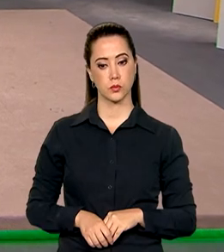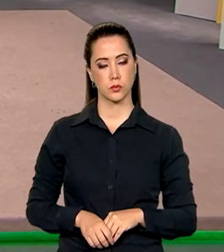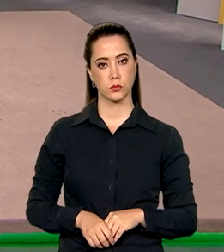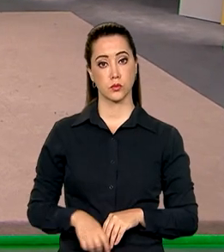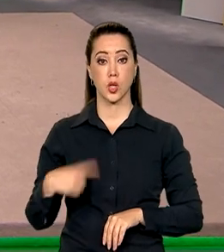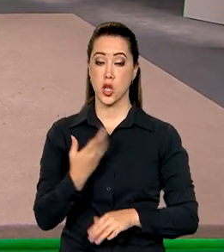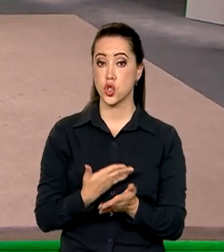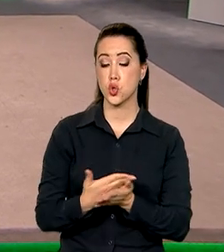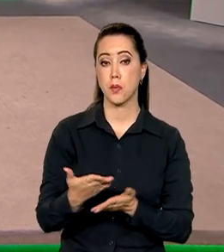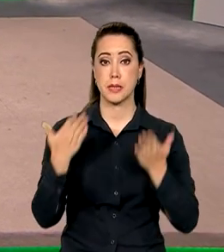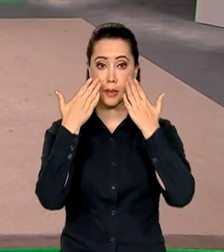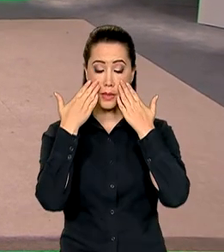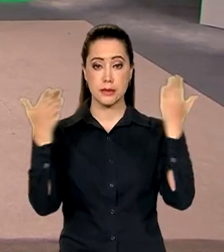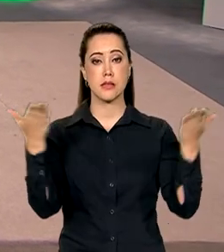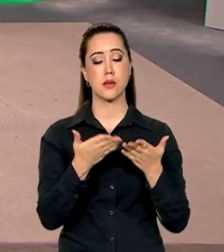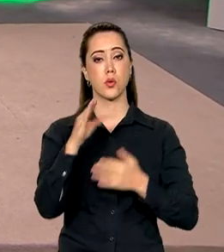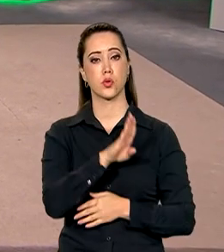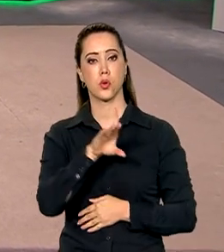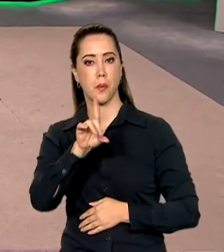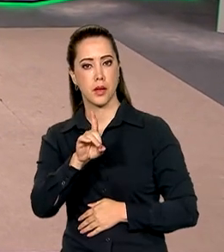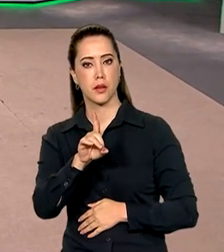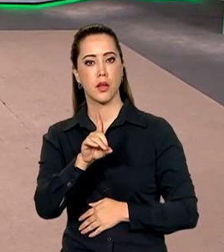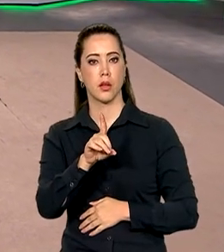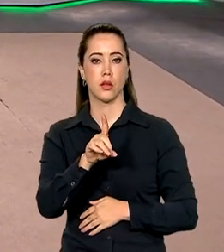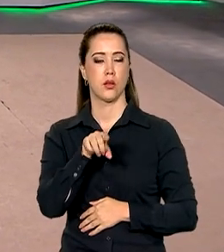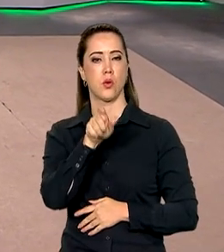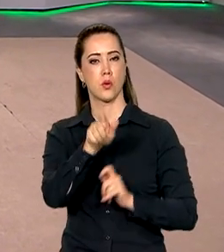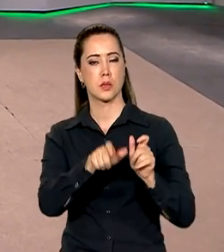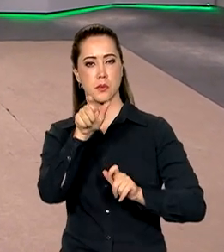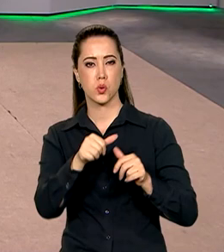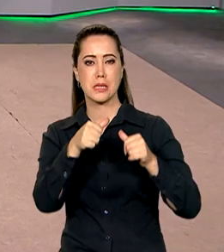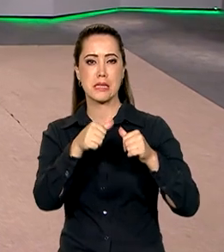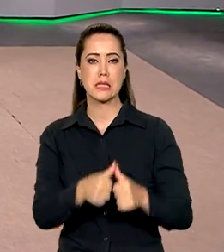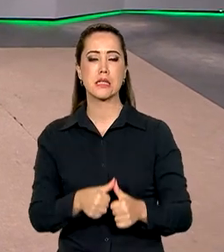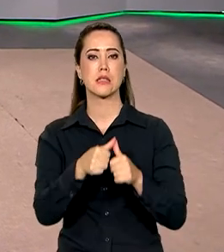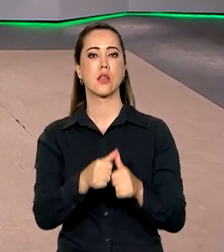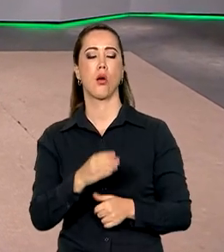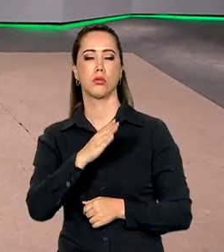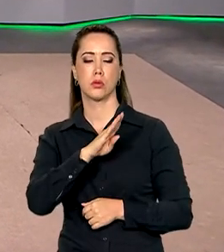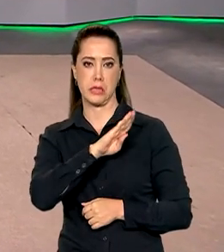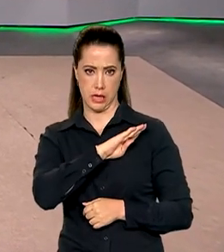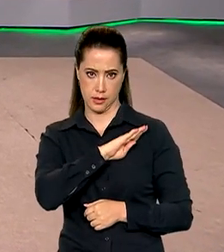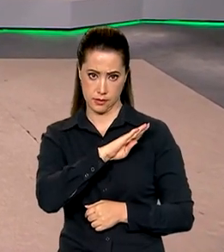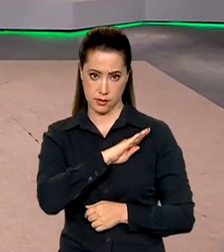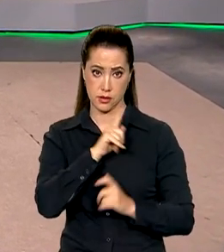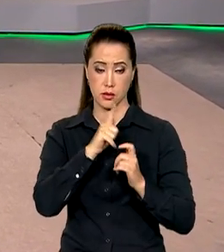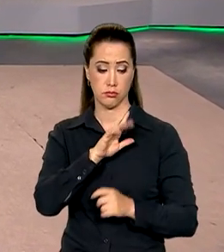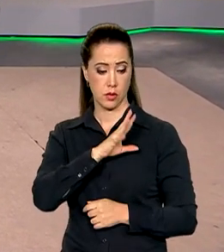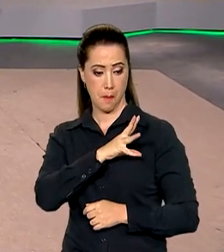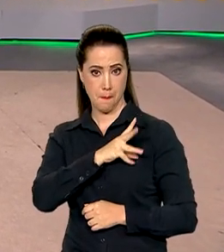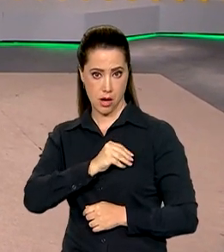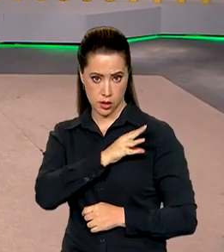E nós começamos esta edição do Brasil em Dia com a espera para a retirada dos brasileiros que estão em Gaza, na Palestina.